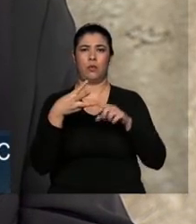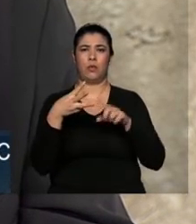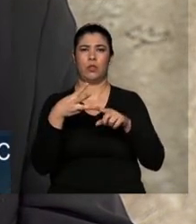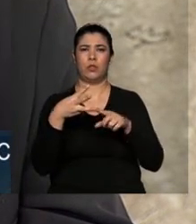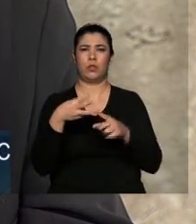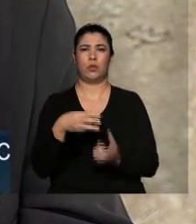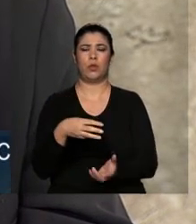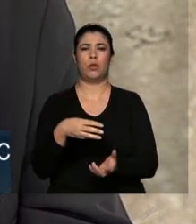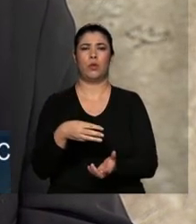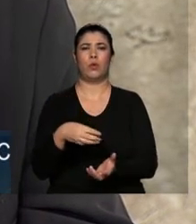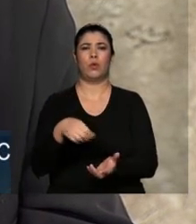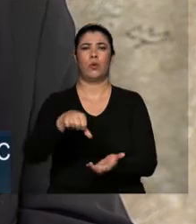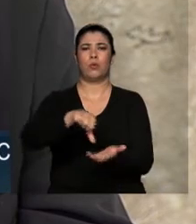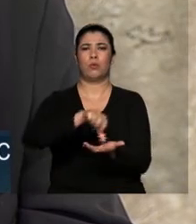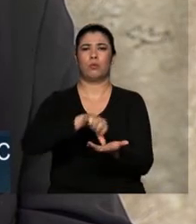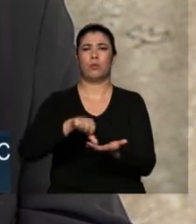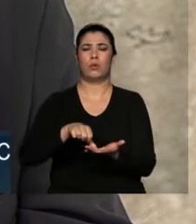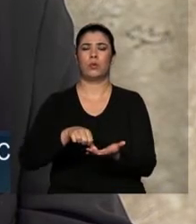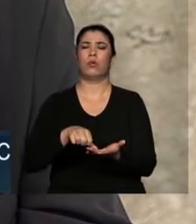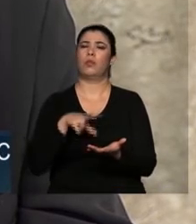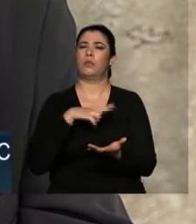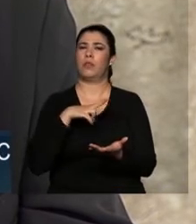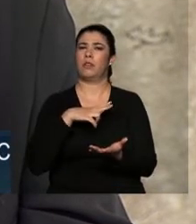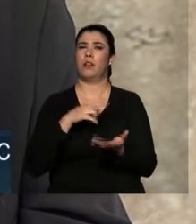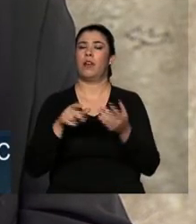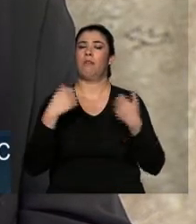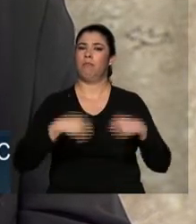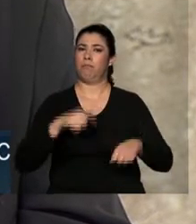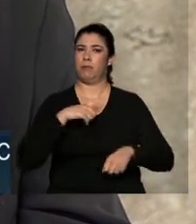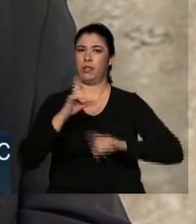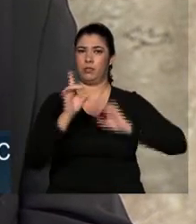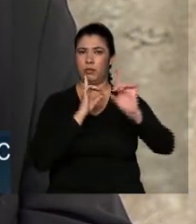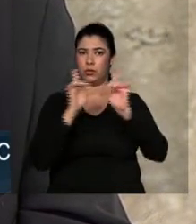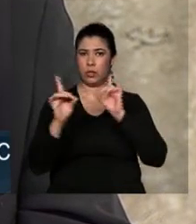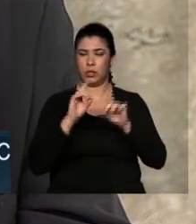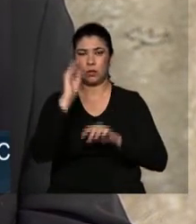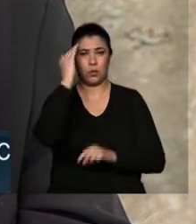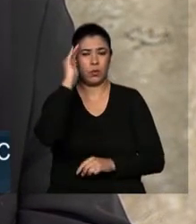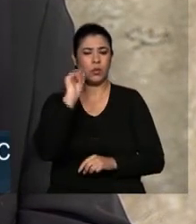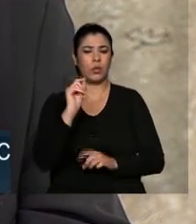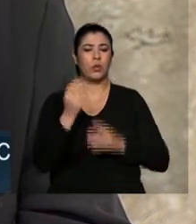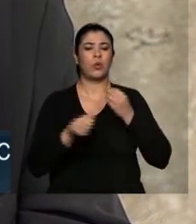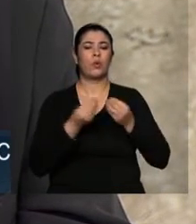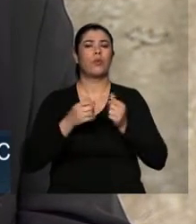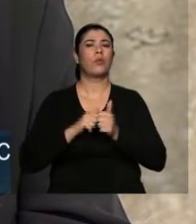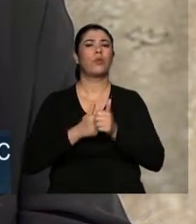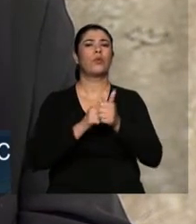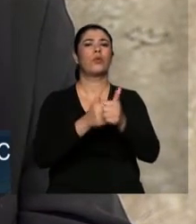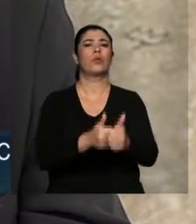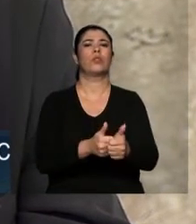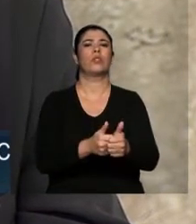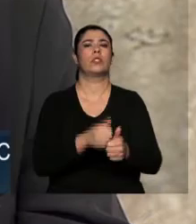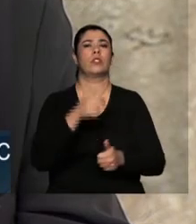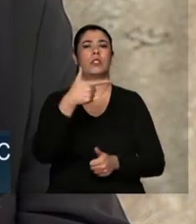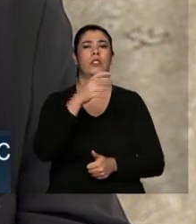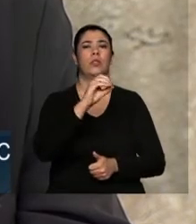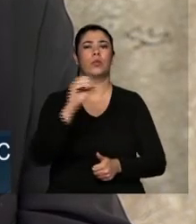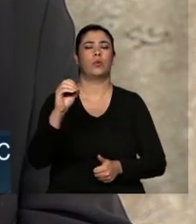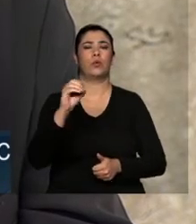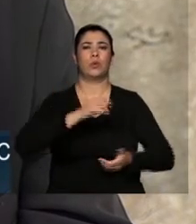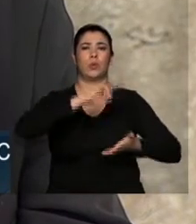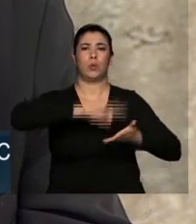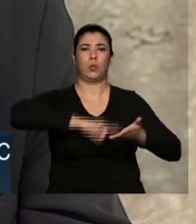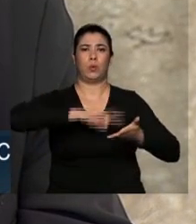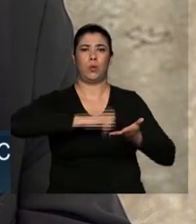Com diálogo, muito entendimento, conduzi cerca de 200 termos de ajuste de conduta